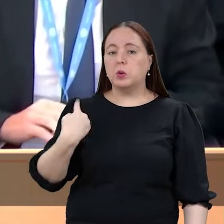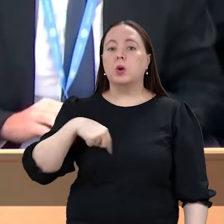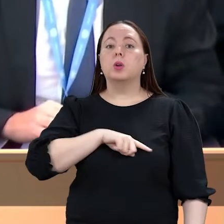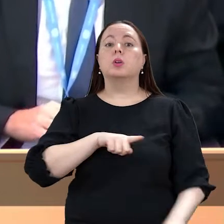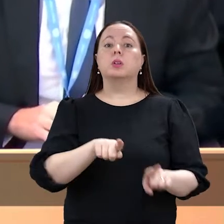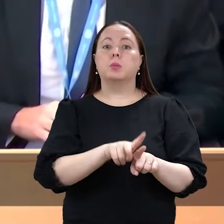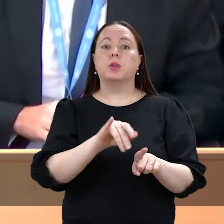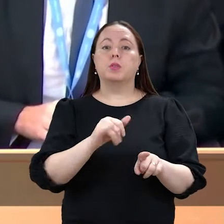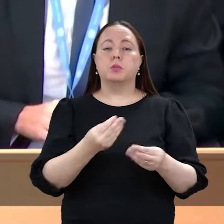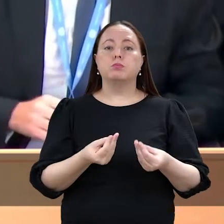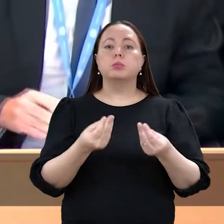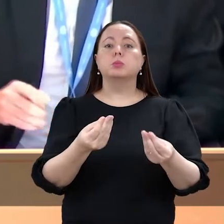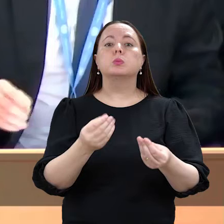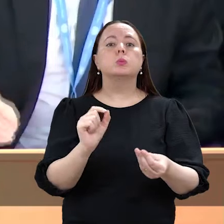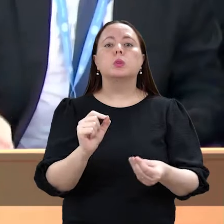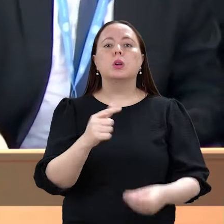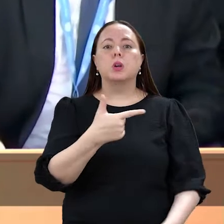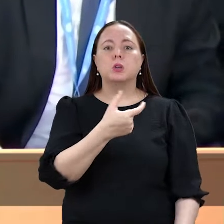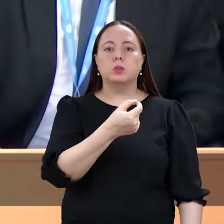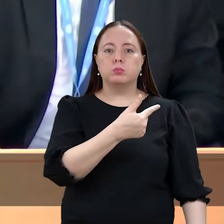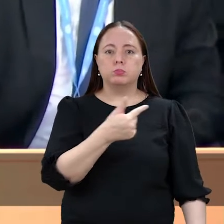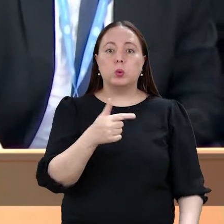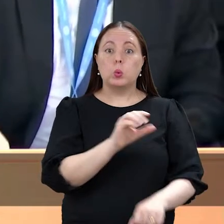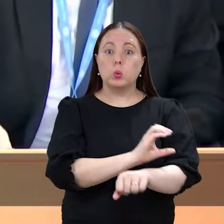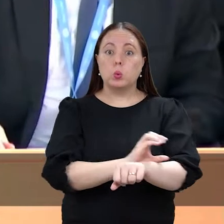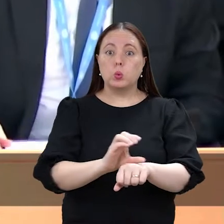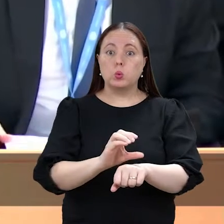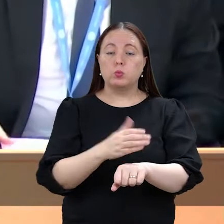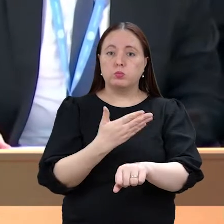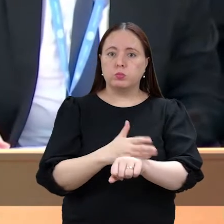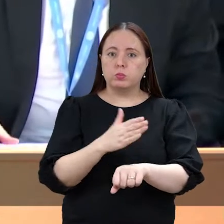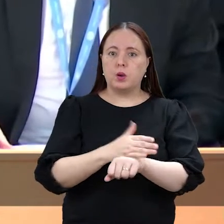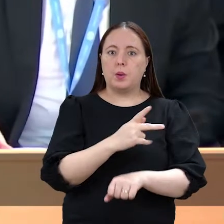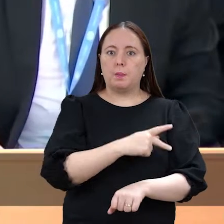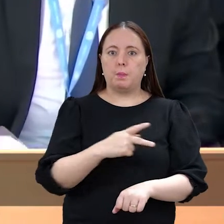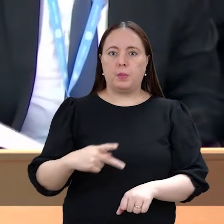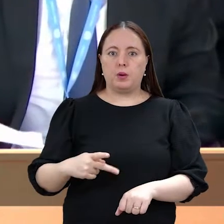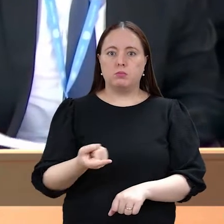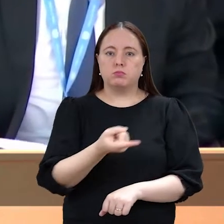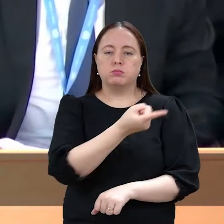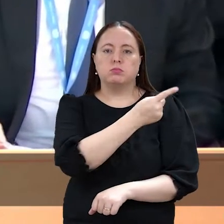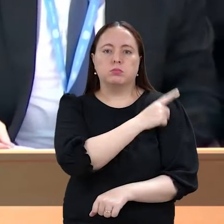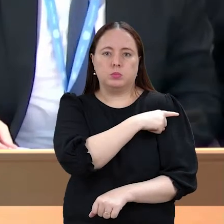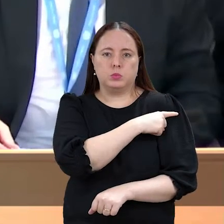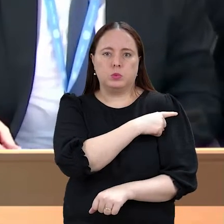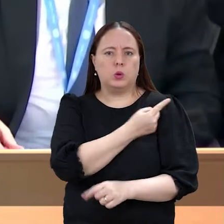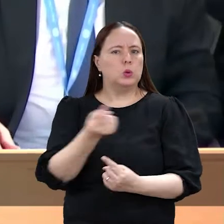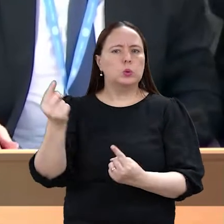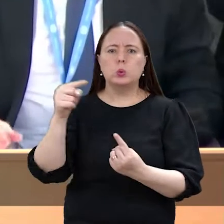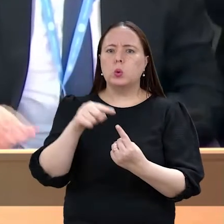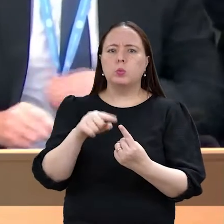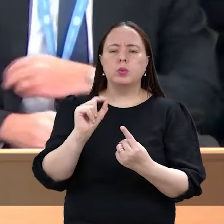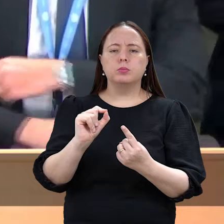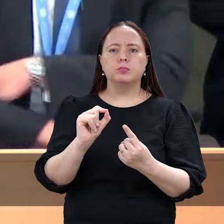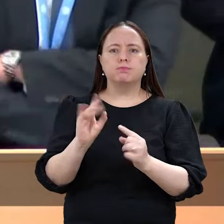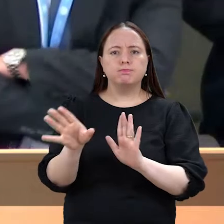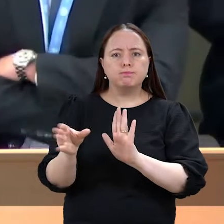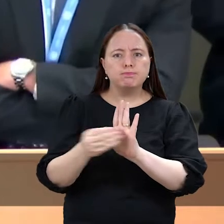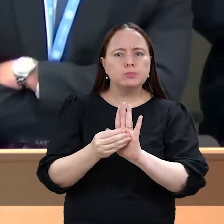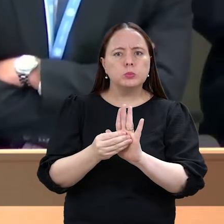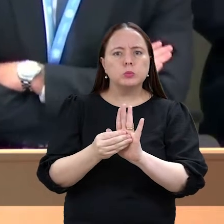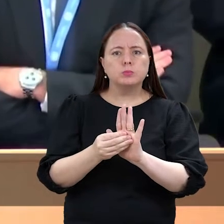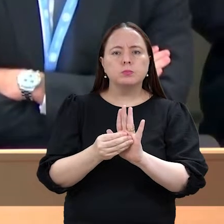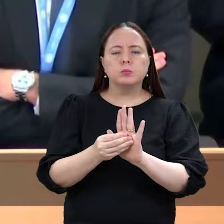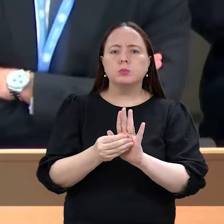oferecer ainda em 2022, curso de capacitação de professores do ensino fundamental com vistas a inserir de